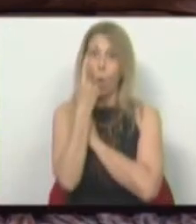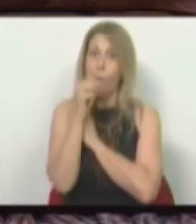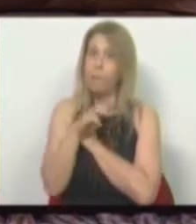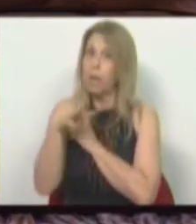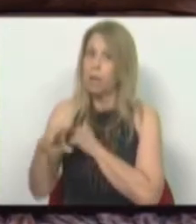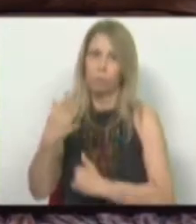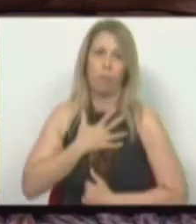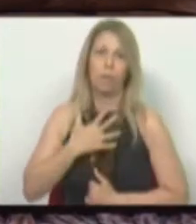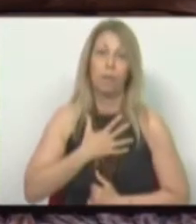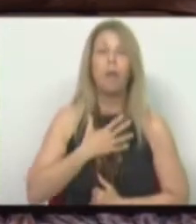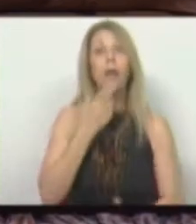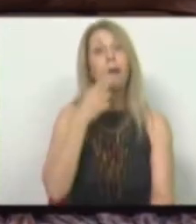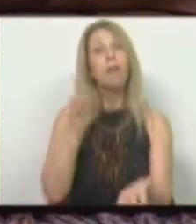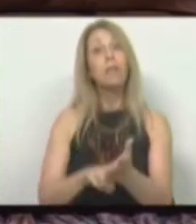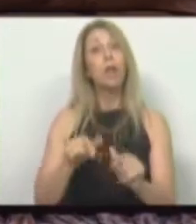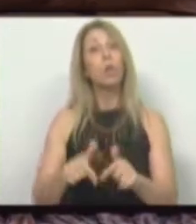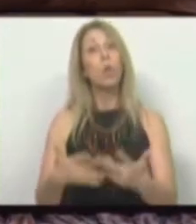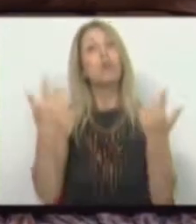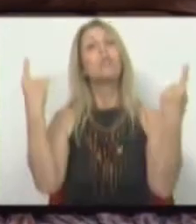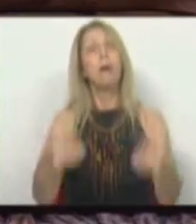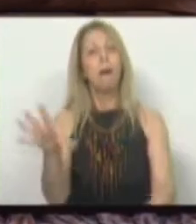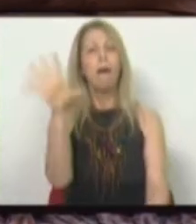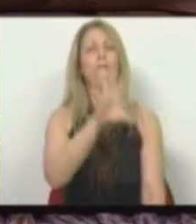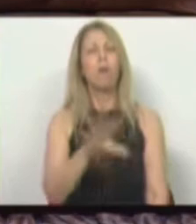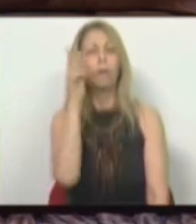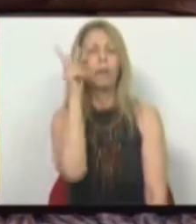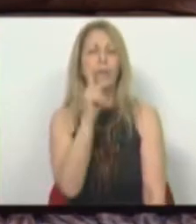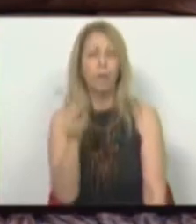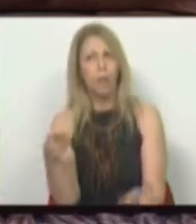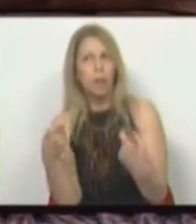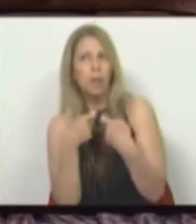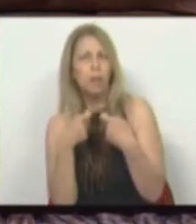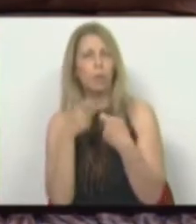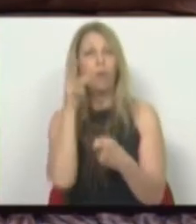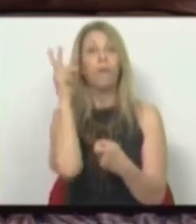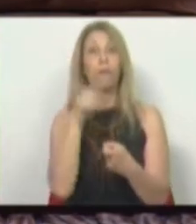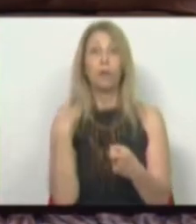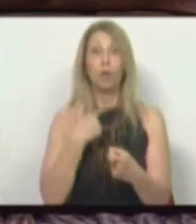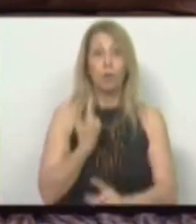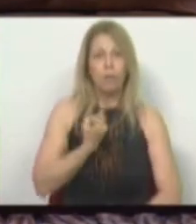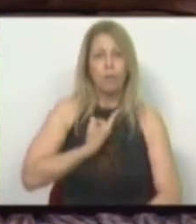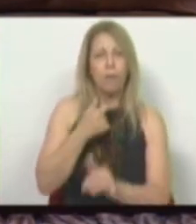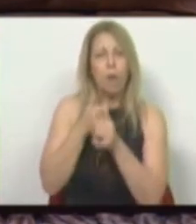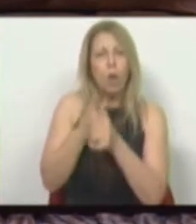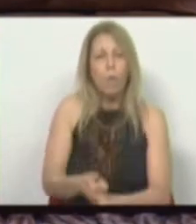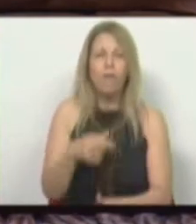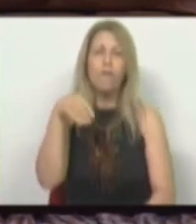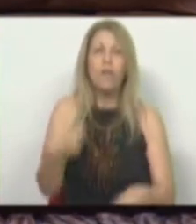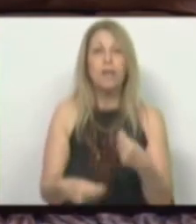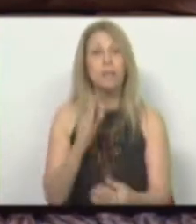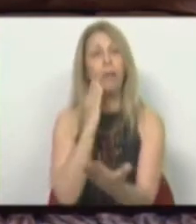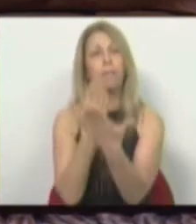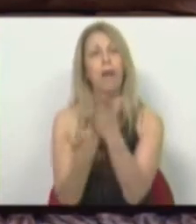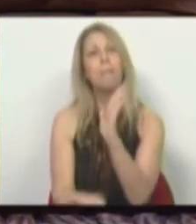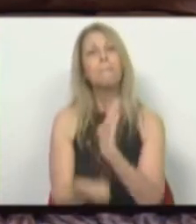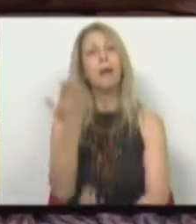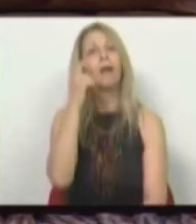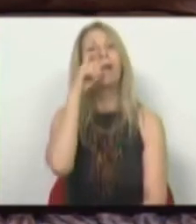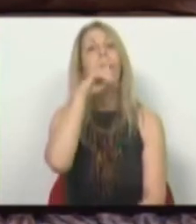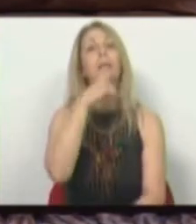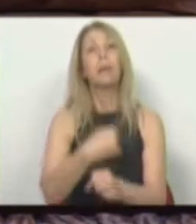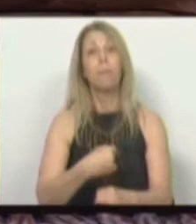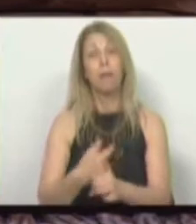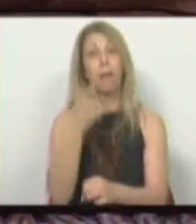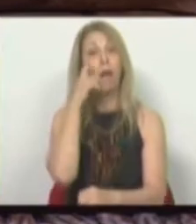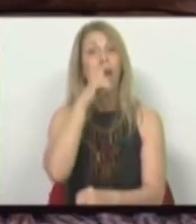que hoje em dia há formas de vida, há quem